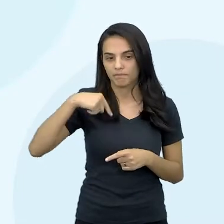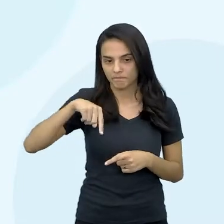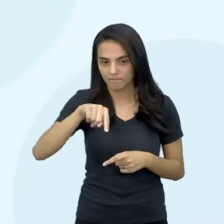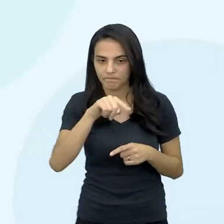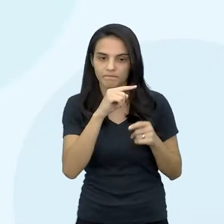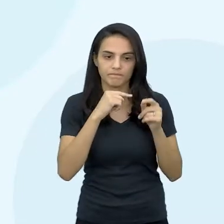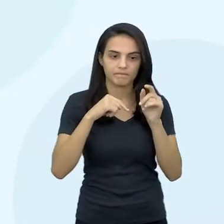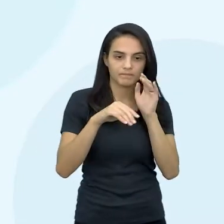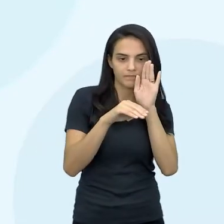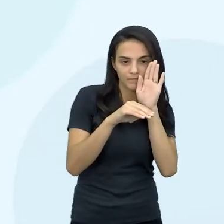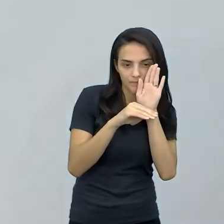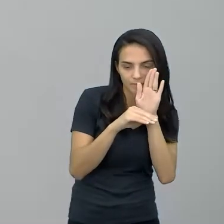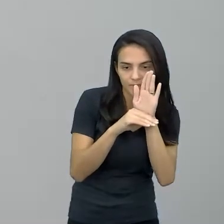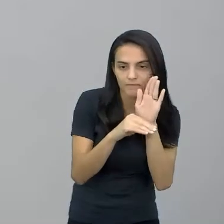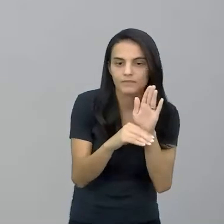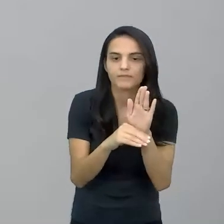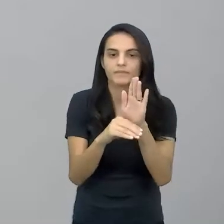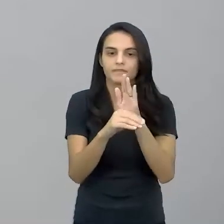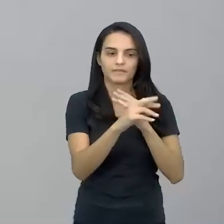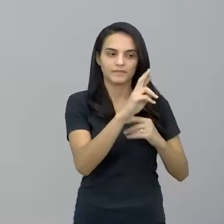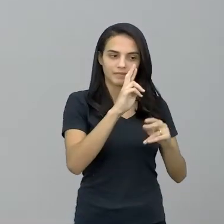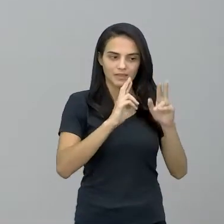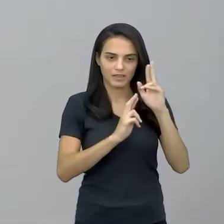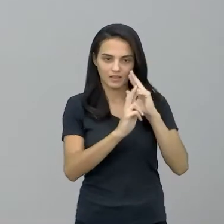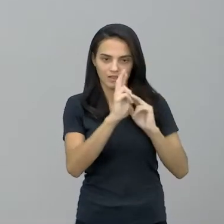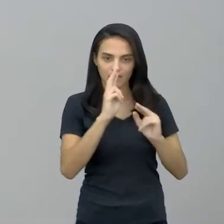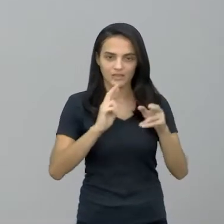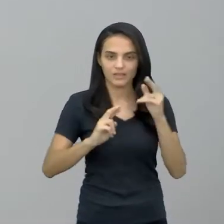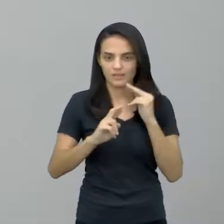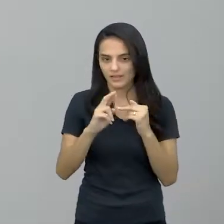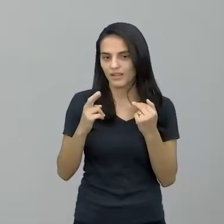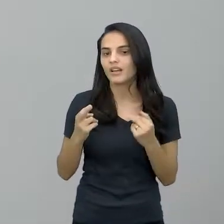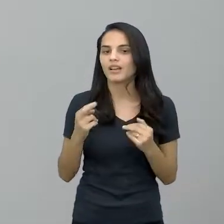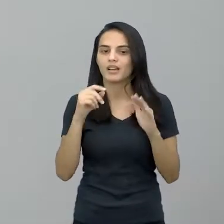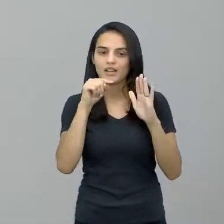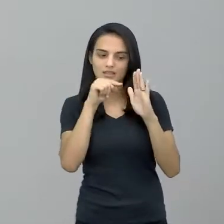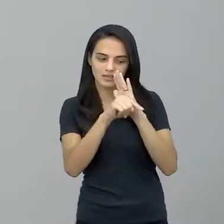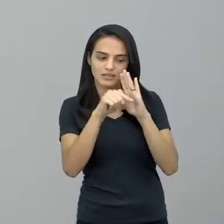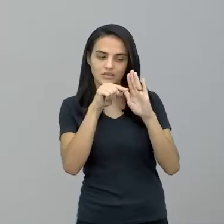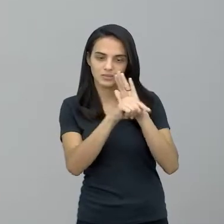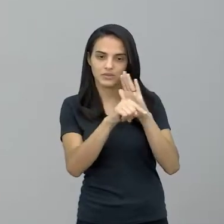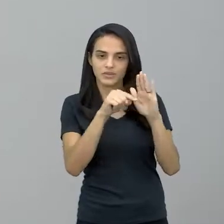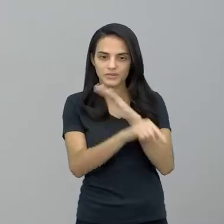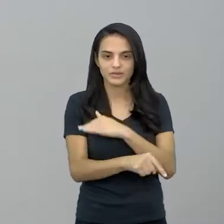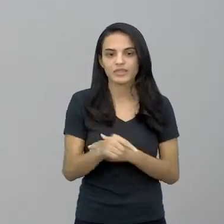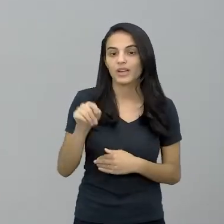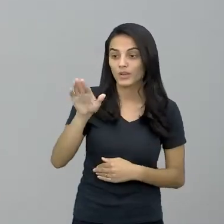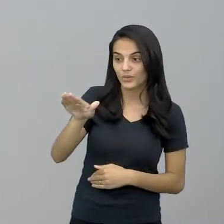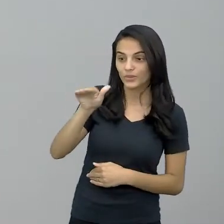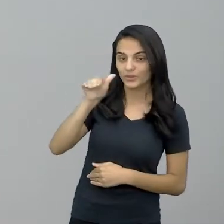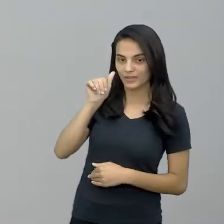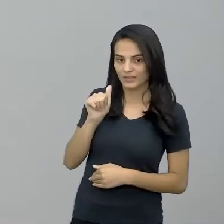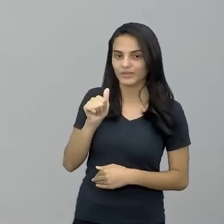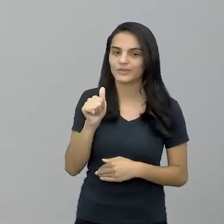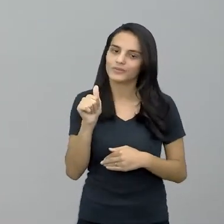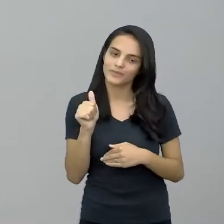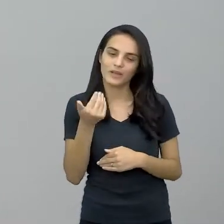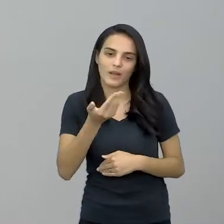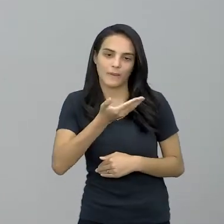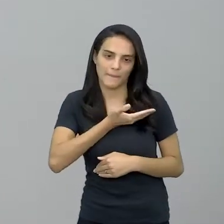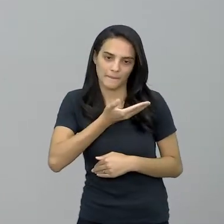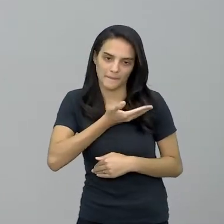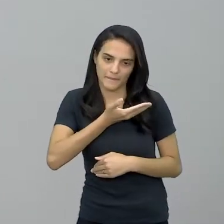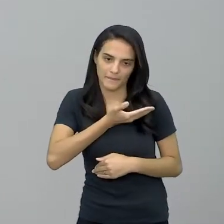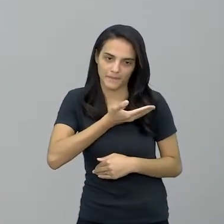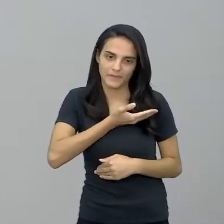auxiliar na resposta, então, a essas questões, né, aí eu chamei aí um parceiro